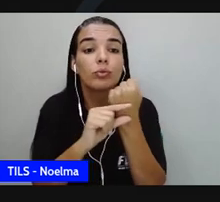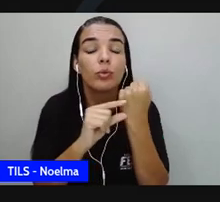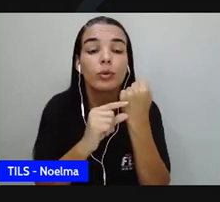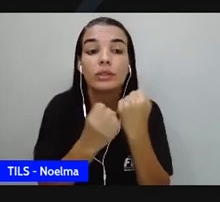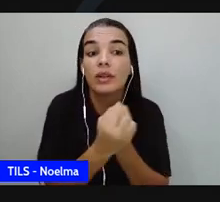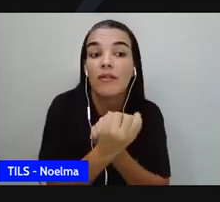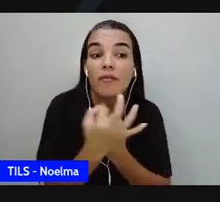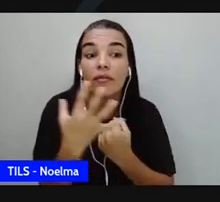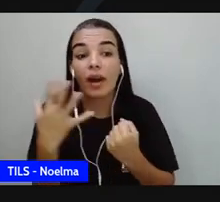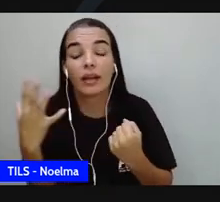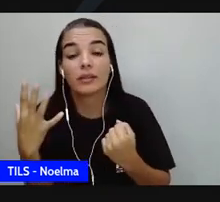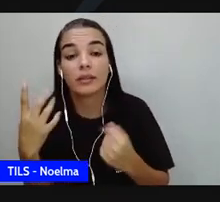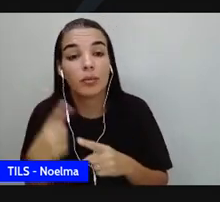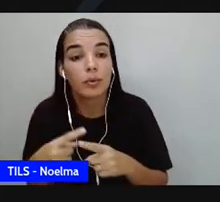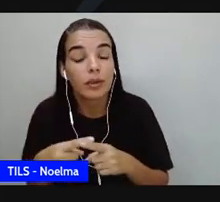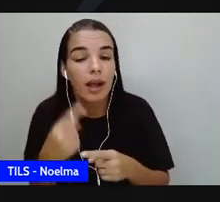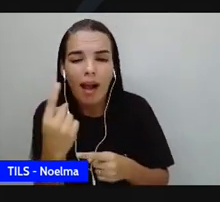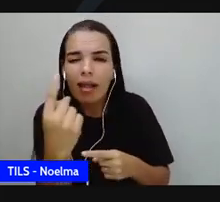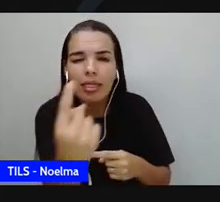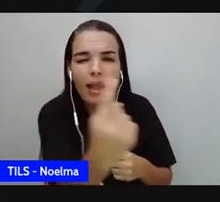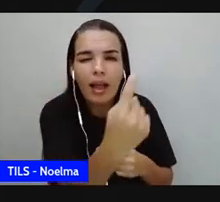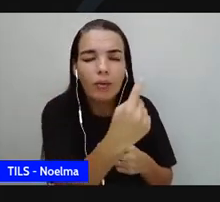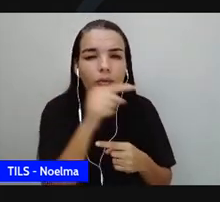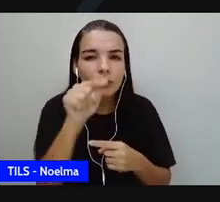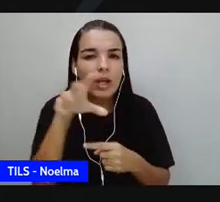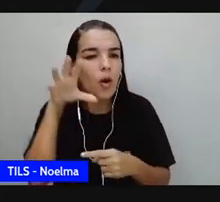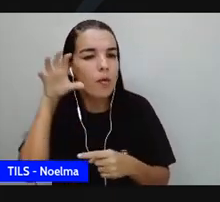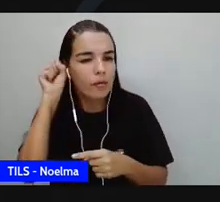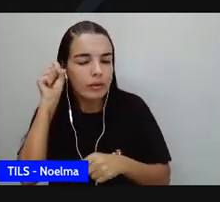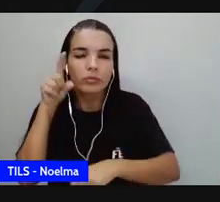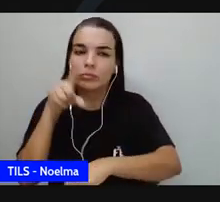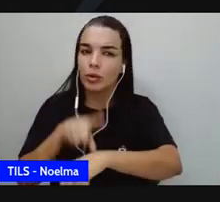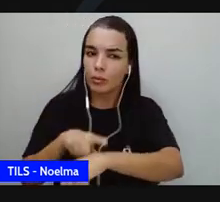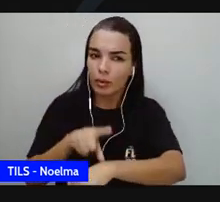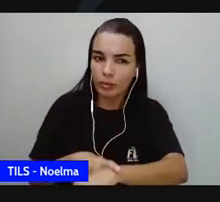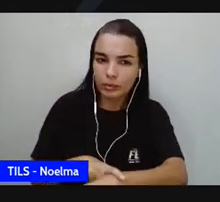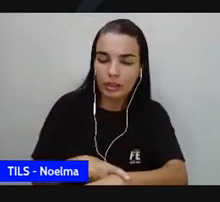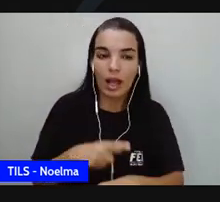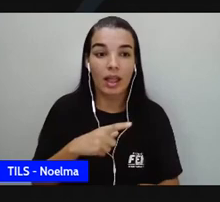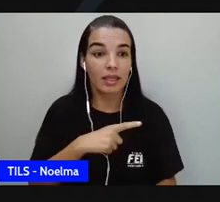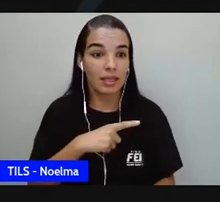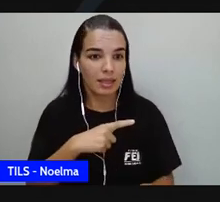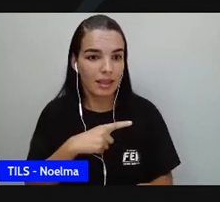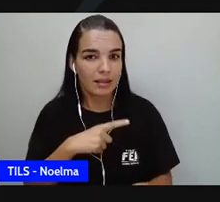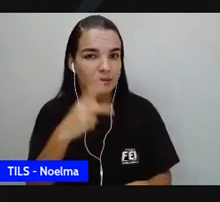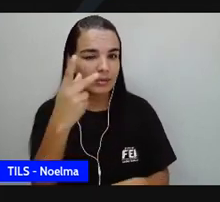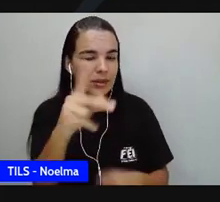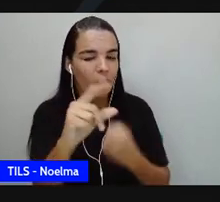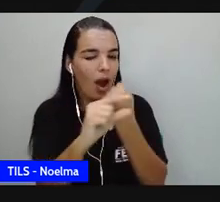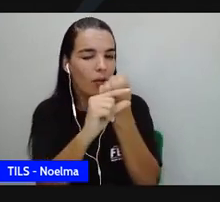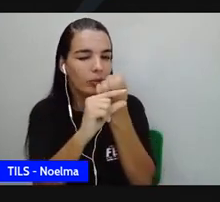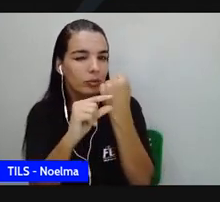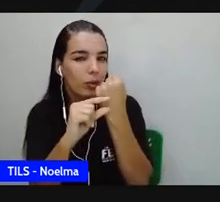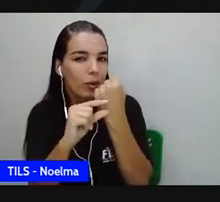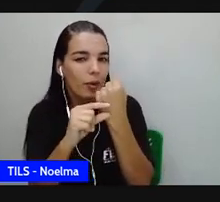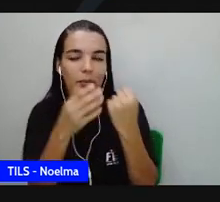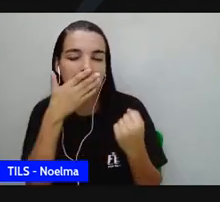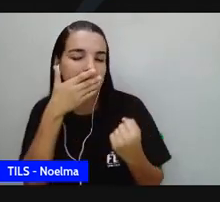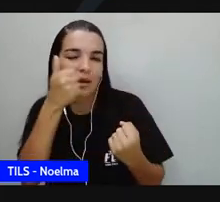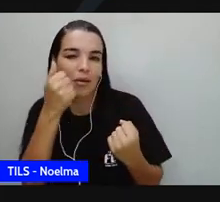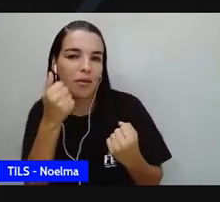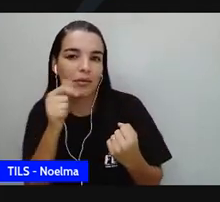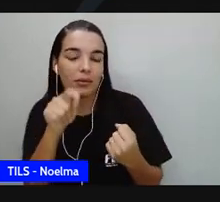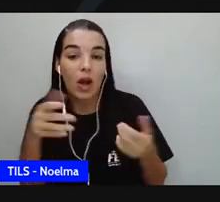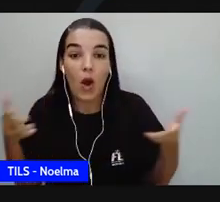estão aí me vendo e ouvindo nesse momento tem os seus autores e autoras. Eu hoje estou